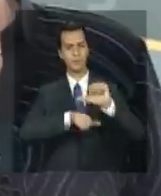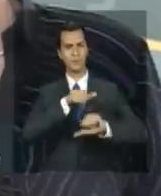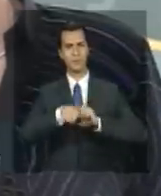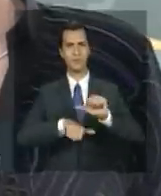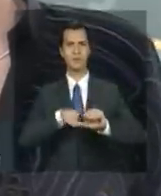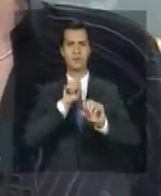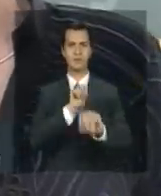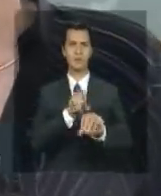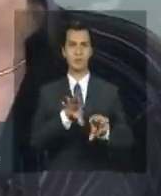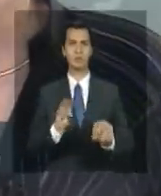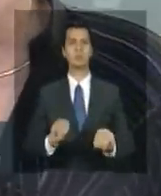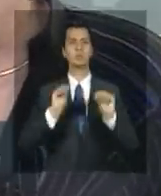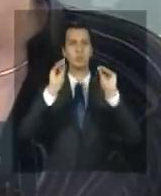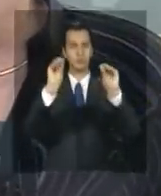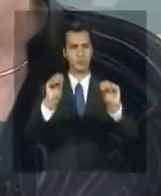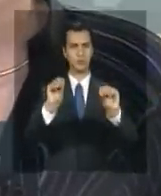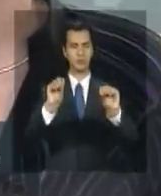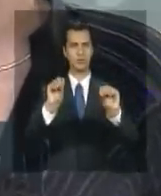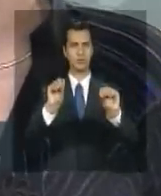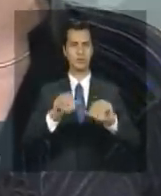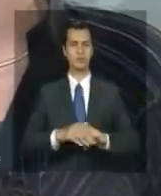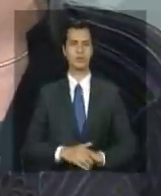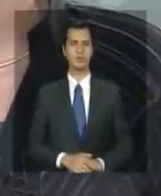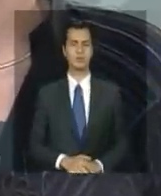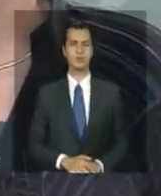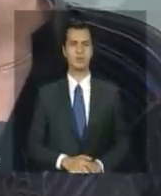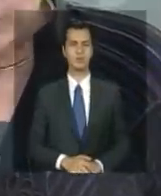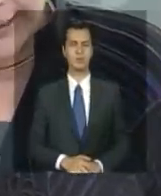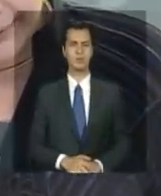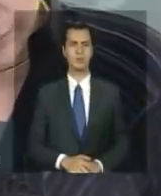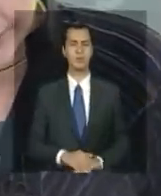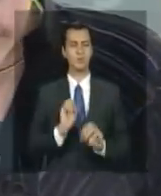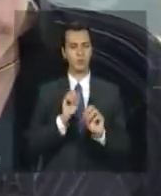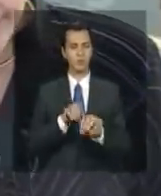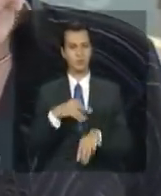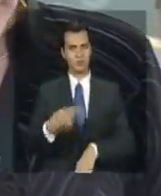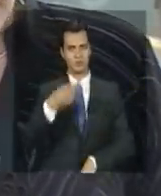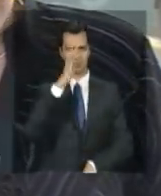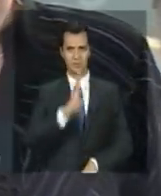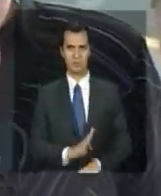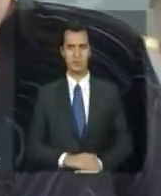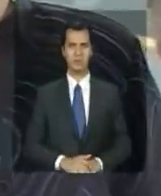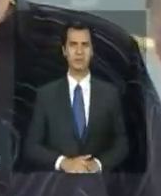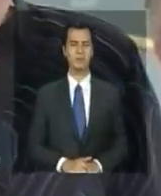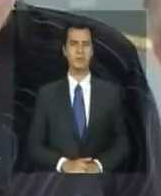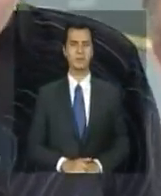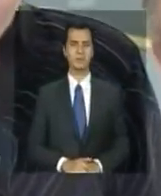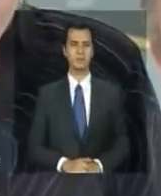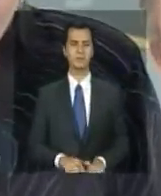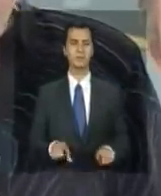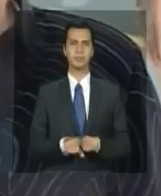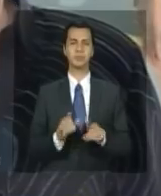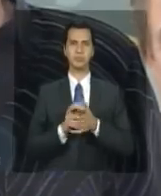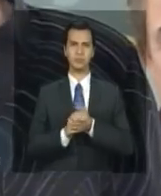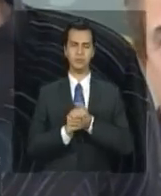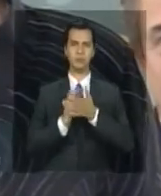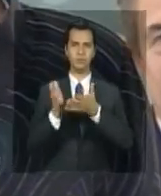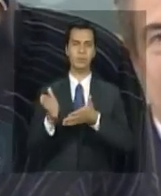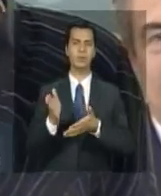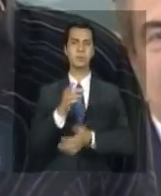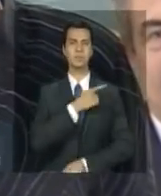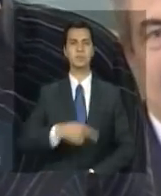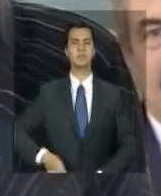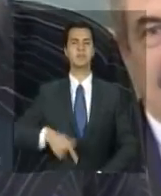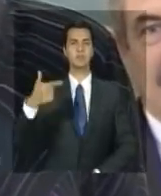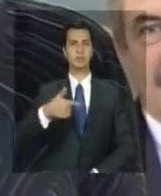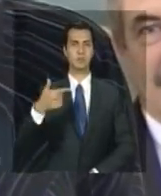e a história da educação brasileira. Cumprimento também o vice